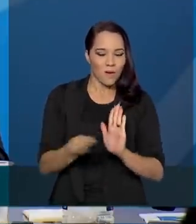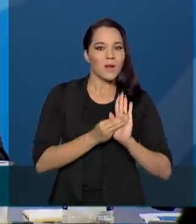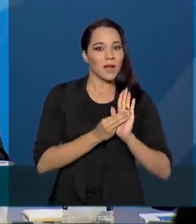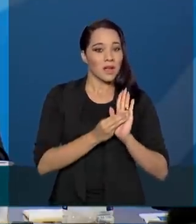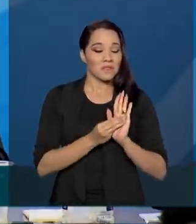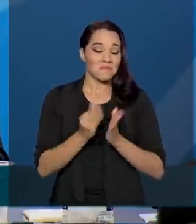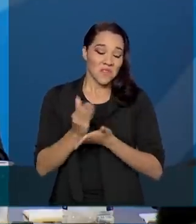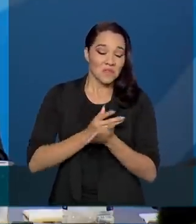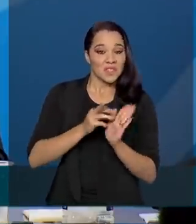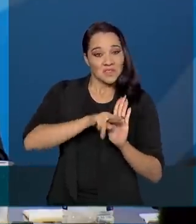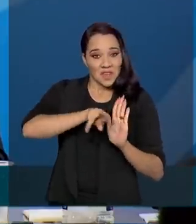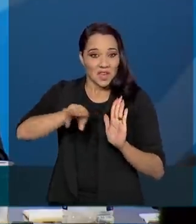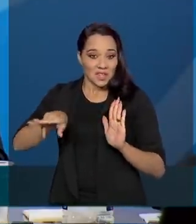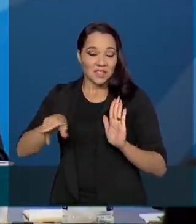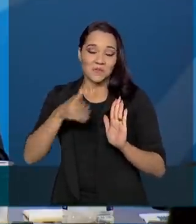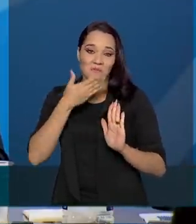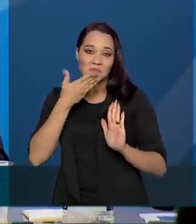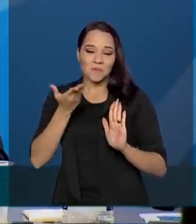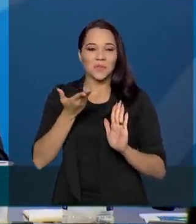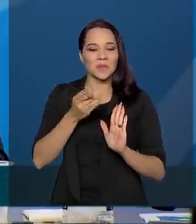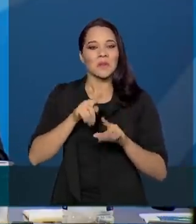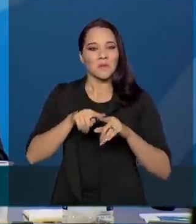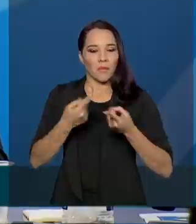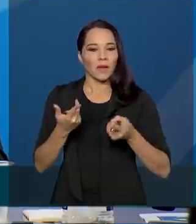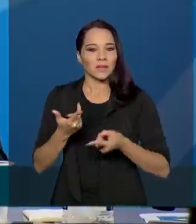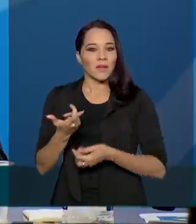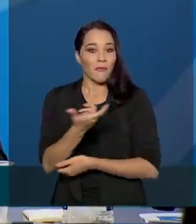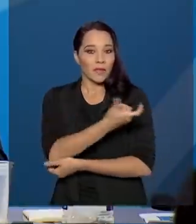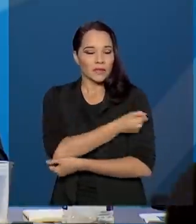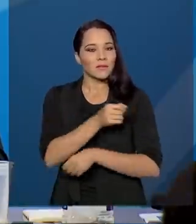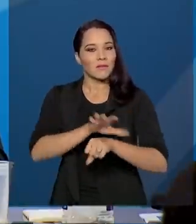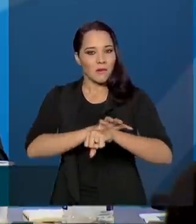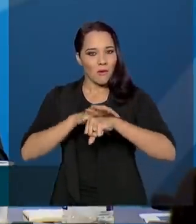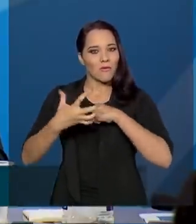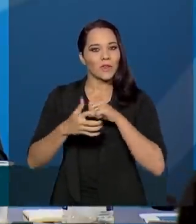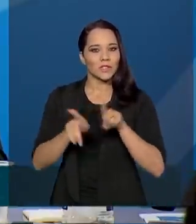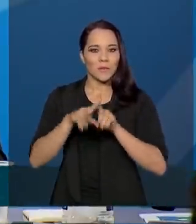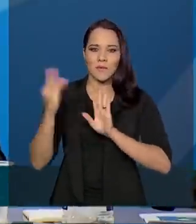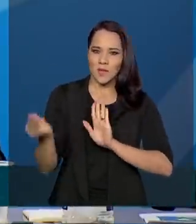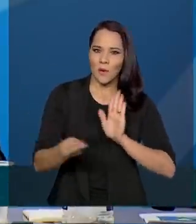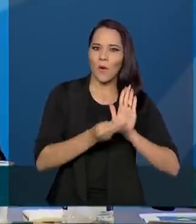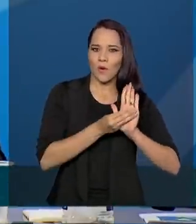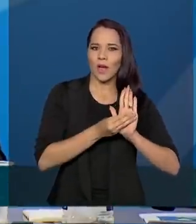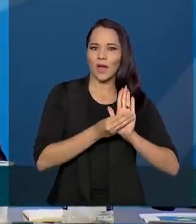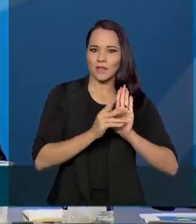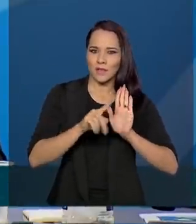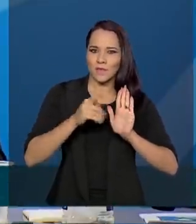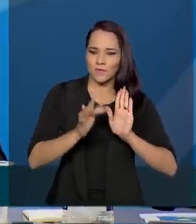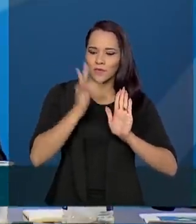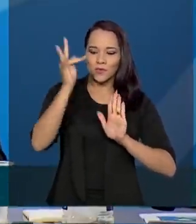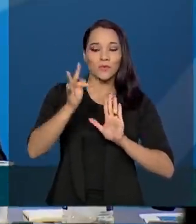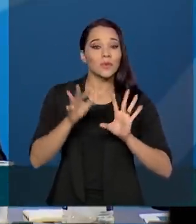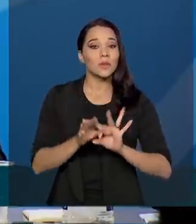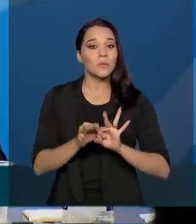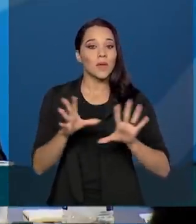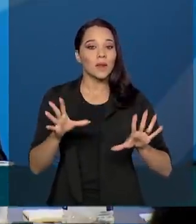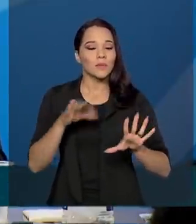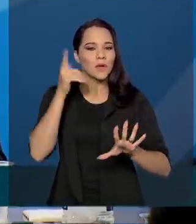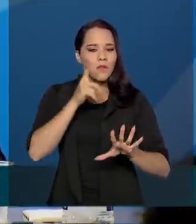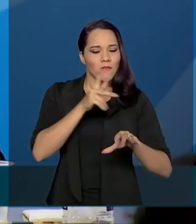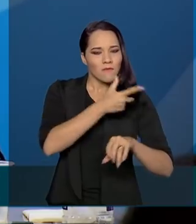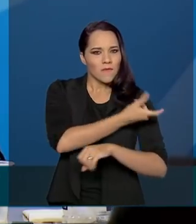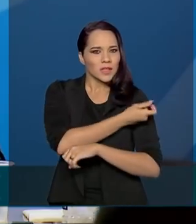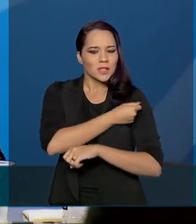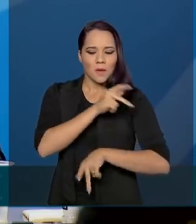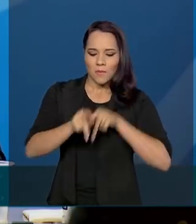talvez vários tipos, mas a vacina da Covid-19 vai estar aqui liberada para que a gente possa vacinar a sua